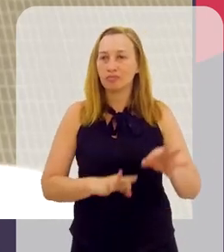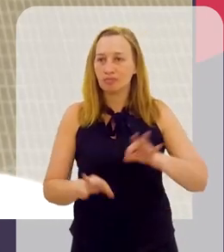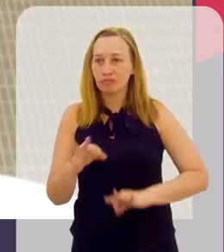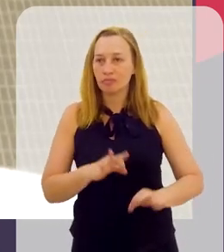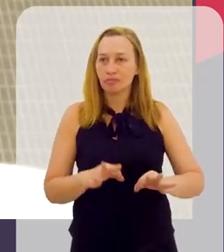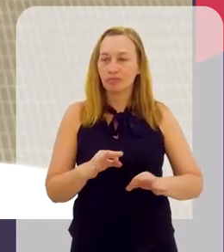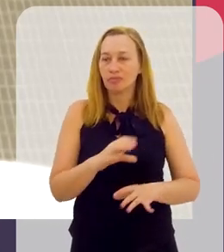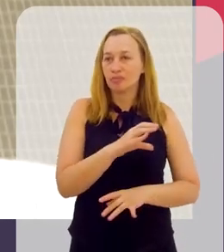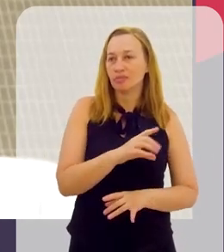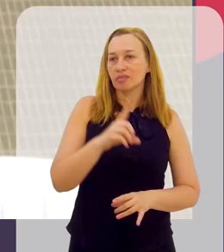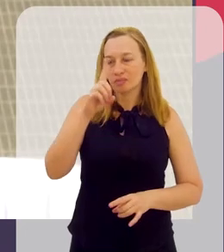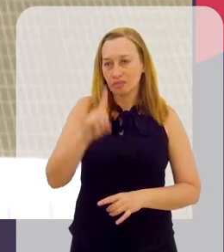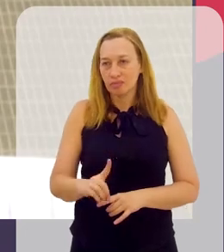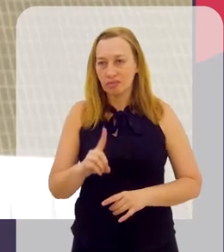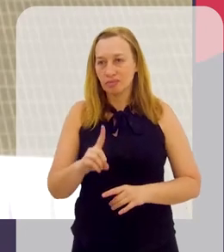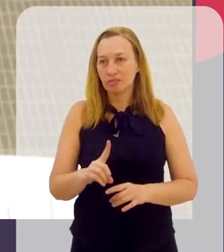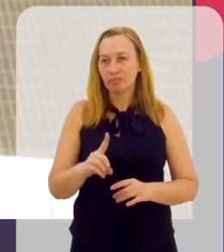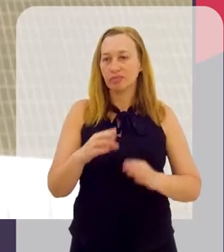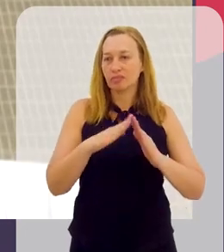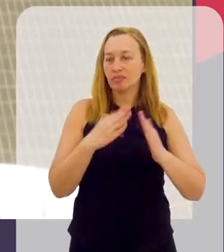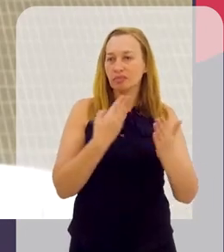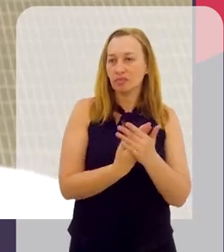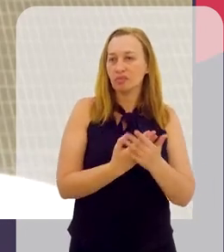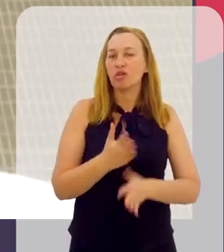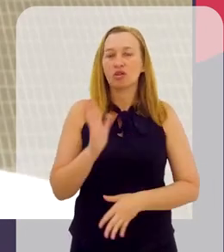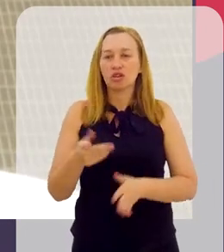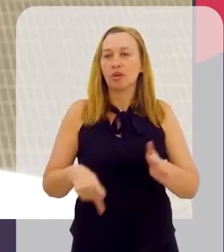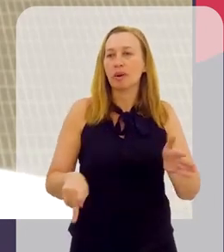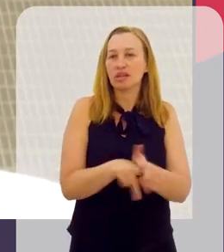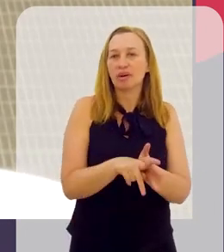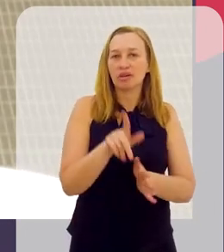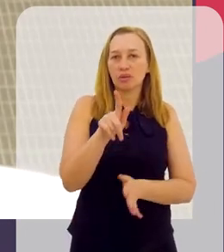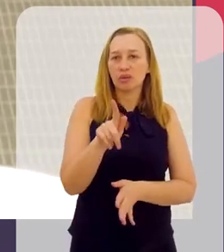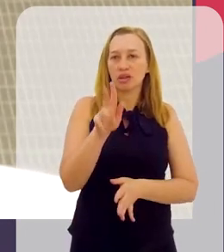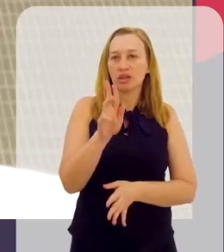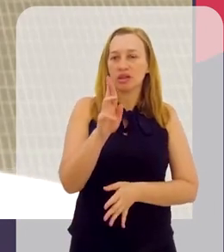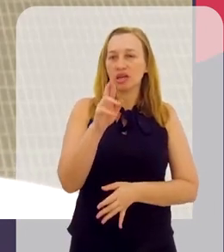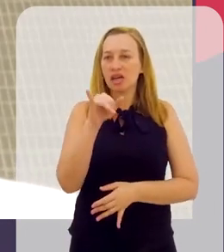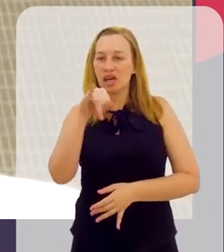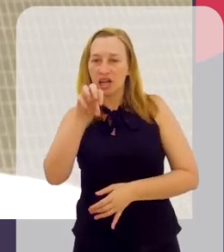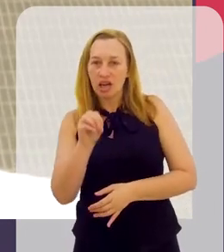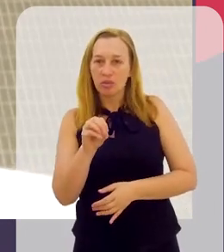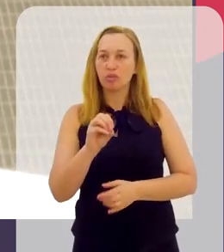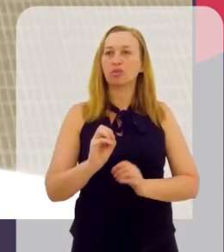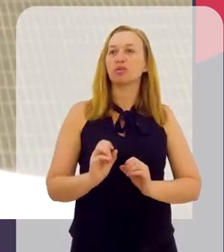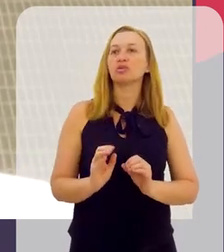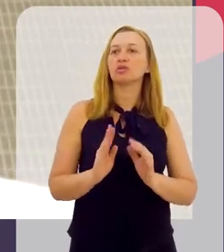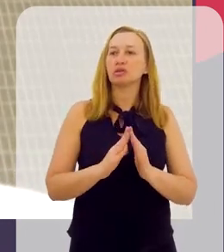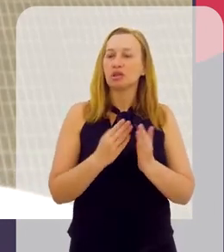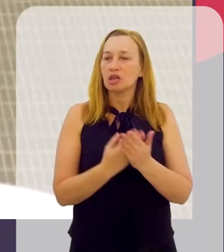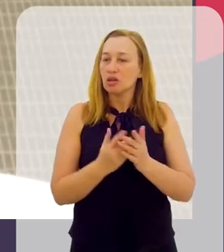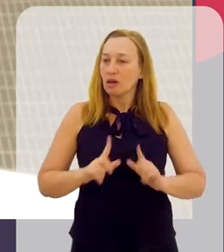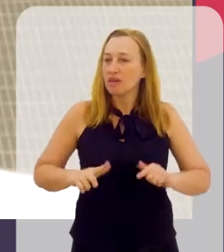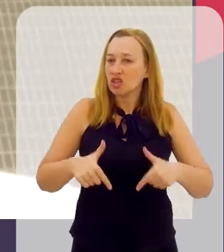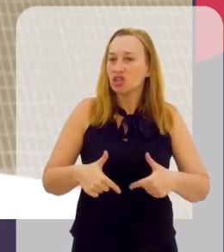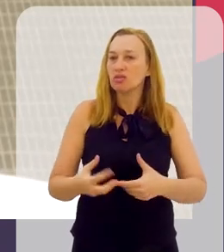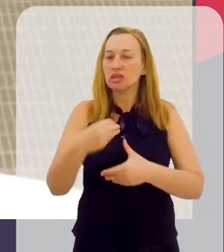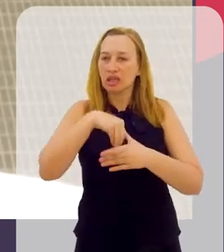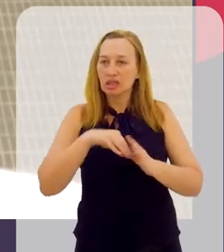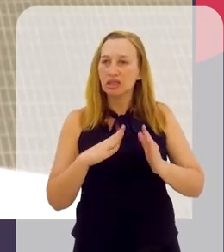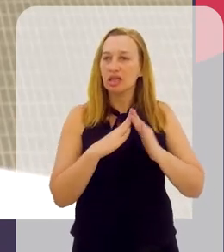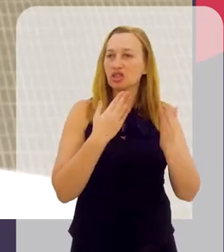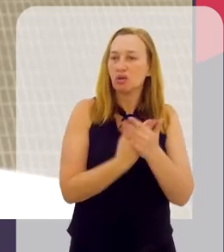através da direção da escola. Como eu já fazia parte do Grêmio Estudantil, eu estava ali atuando na escola, as pessoas me